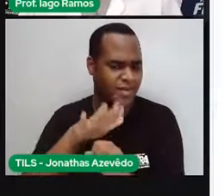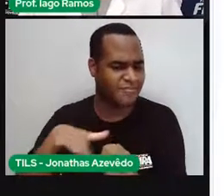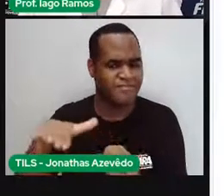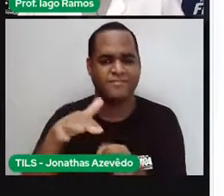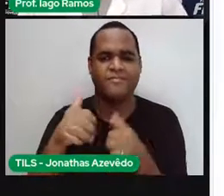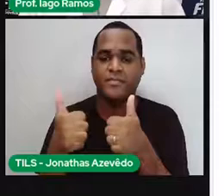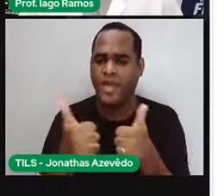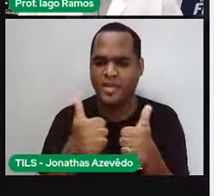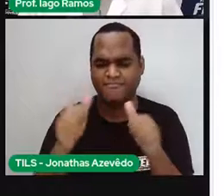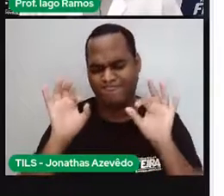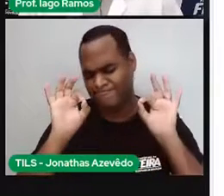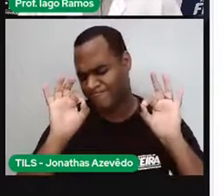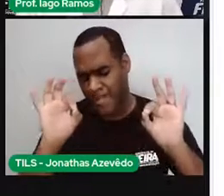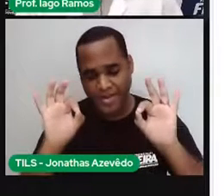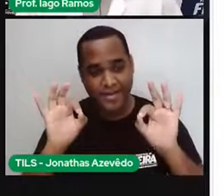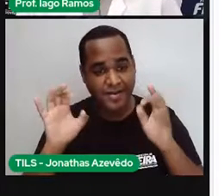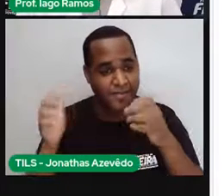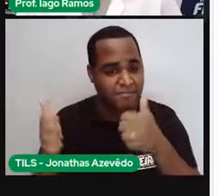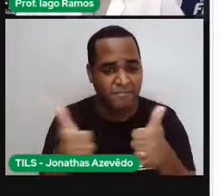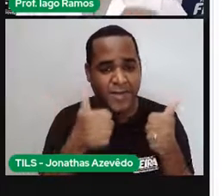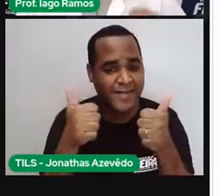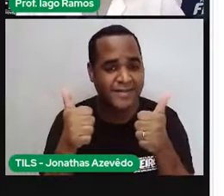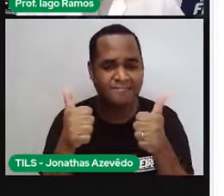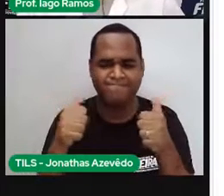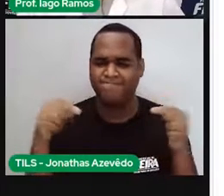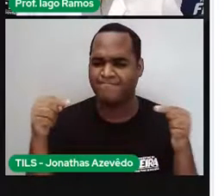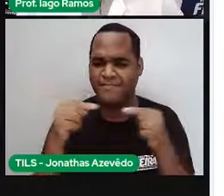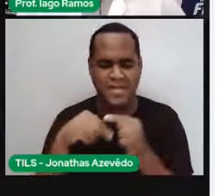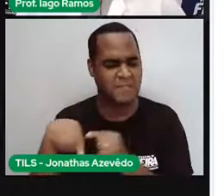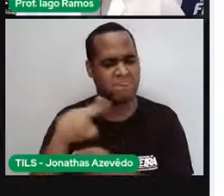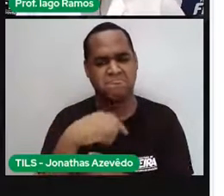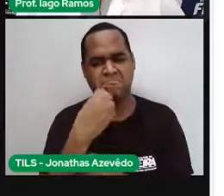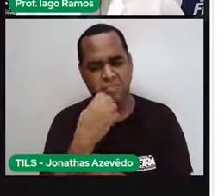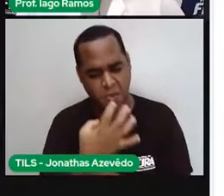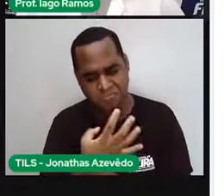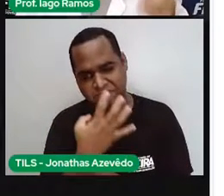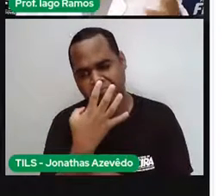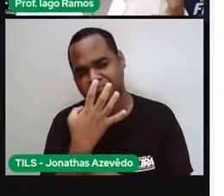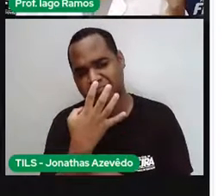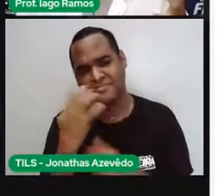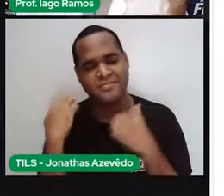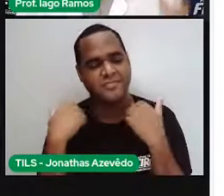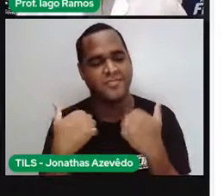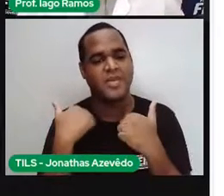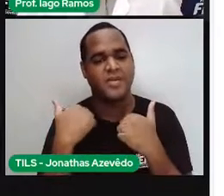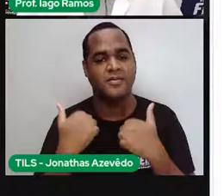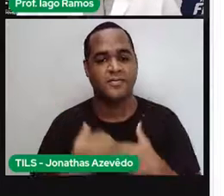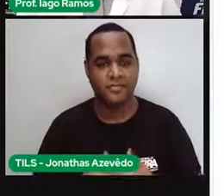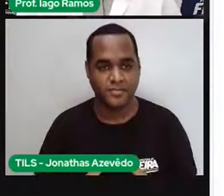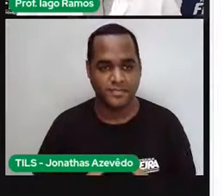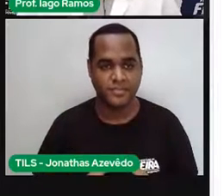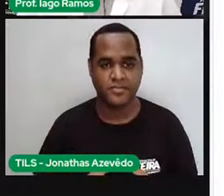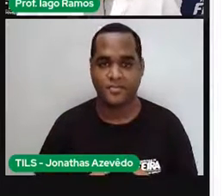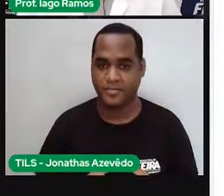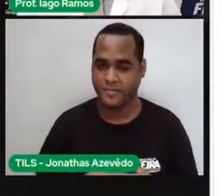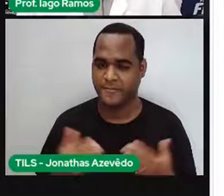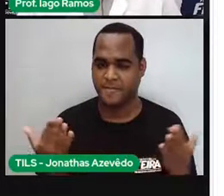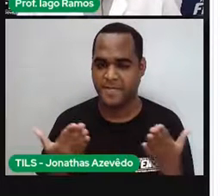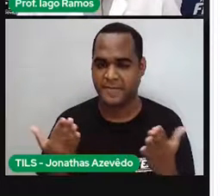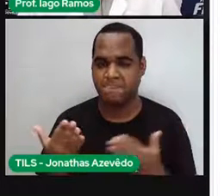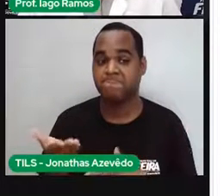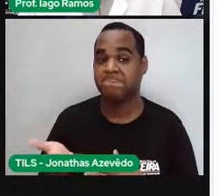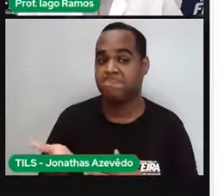Massa? Beleza, né? Show de bola. Mas eu tenho agora uma coisa